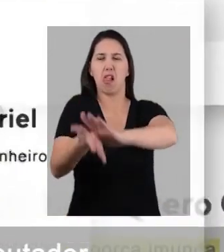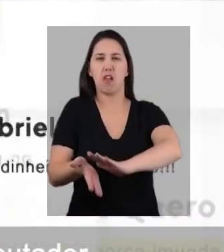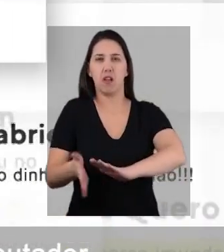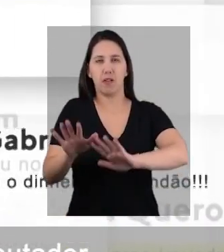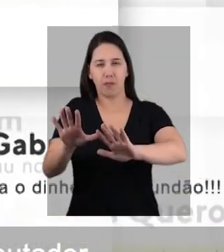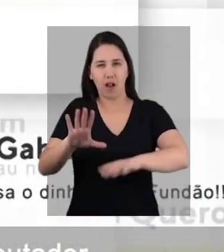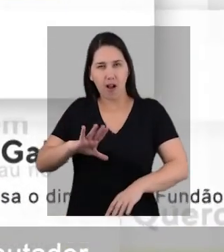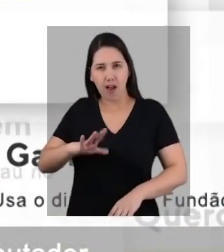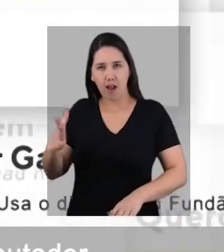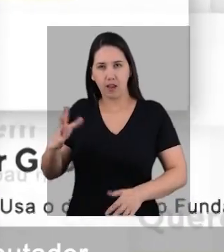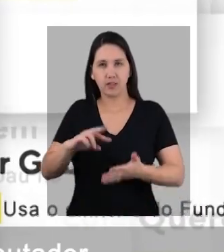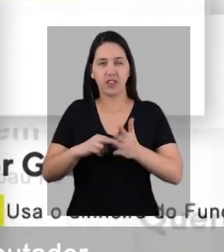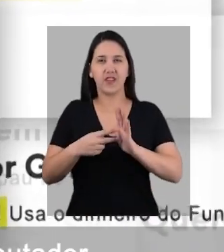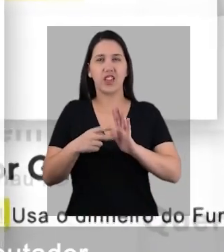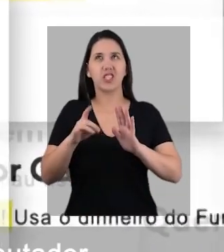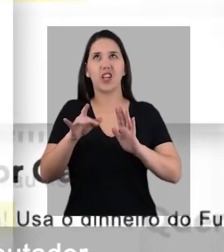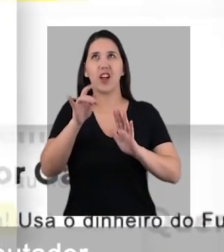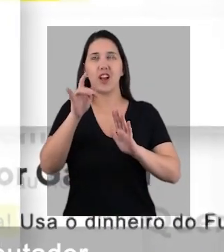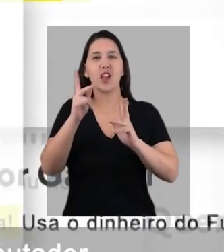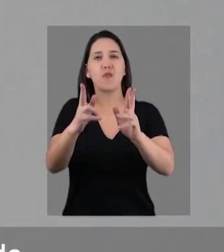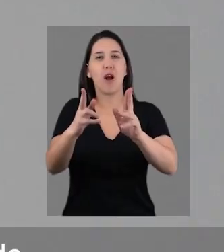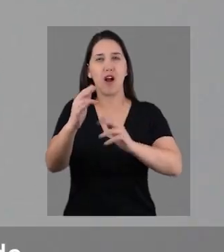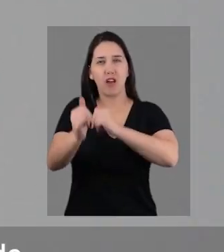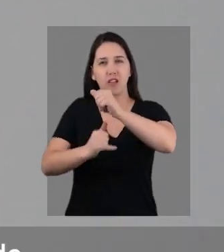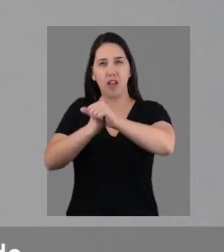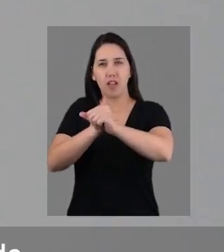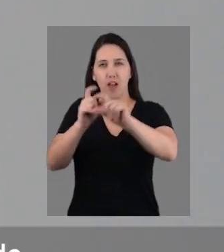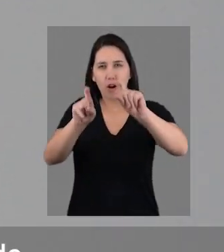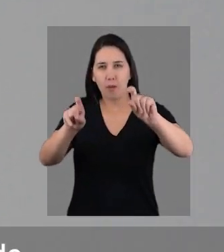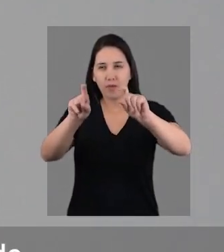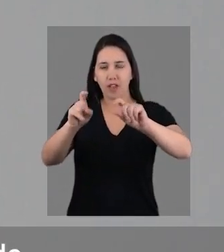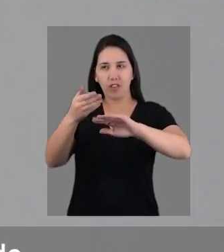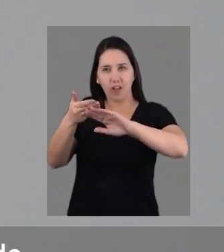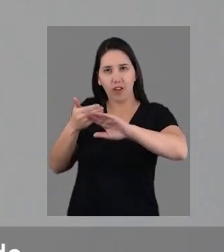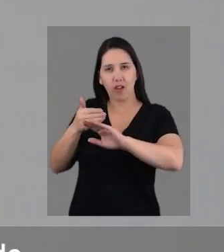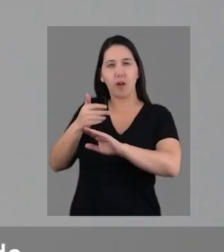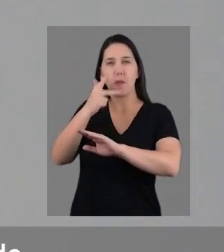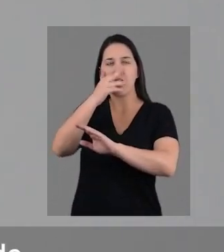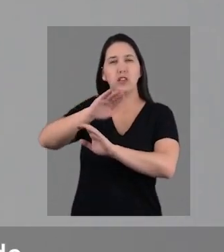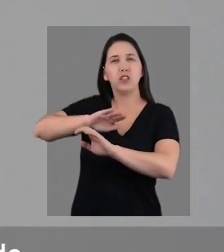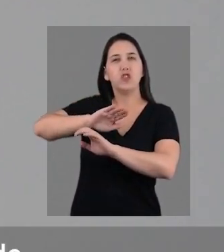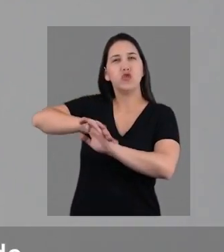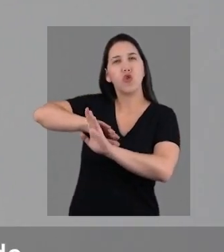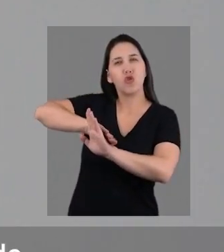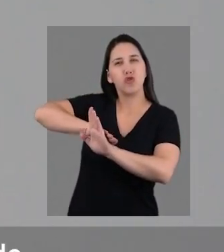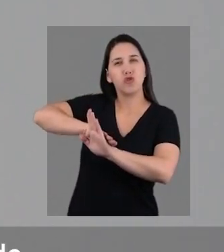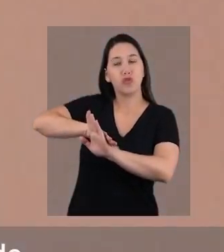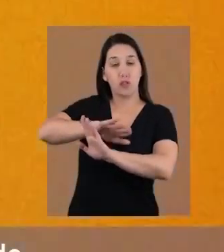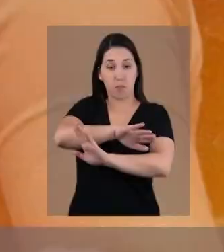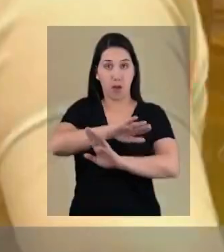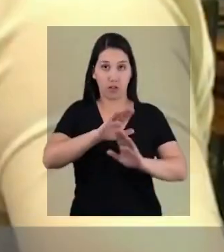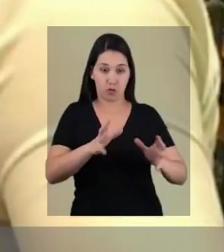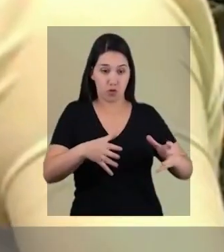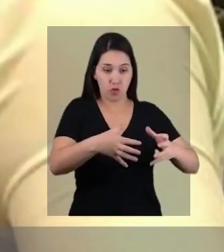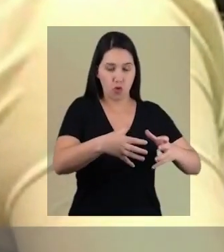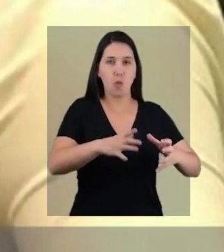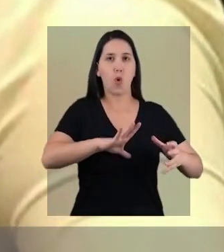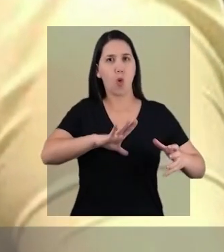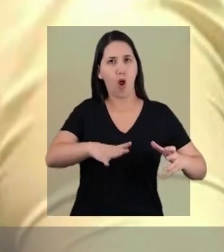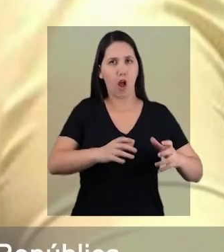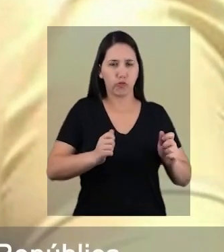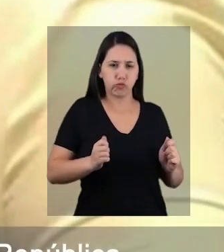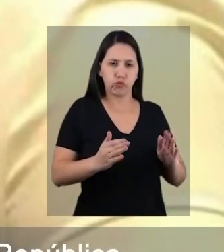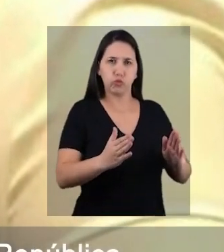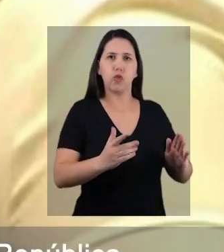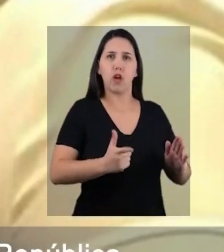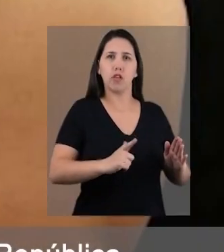corajosos quando estão atrás da tela de um computador. E do outro, tem aqueles que transformam coragem em atitude, que enfrentam o